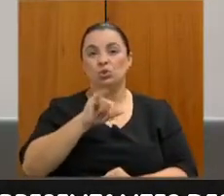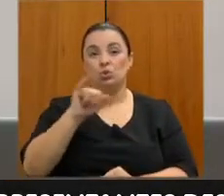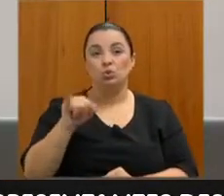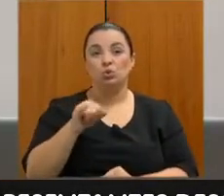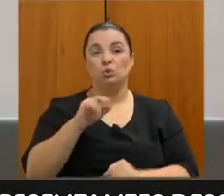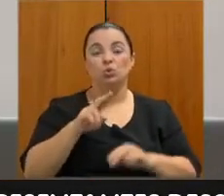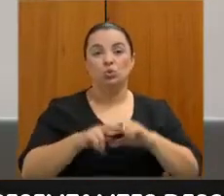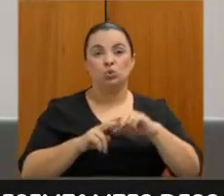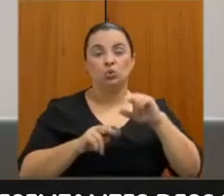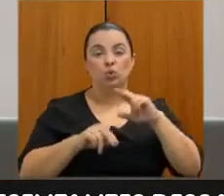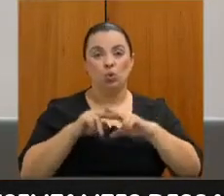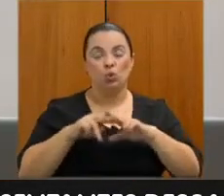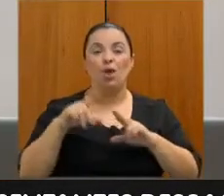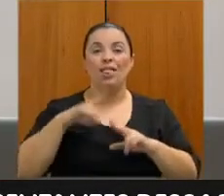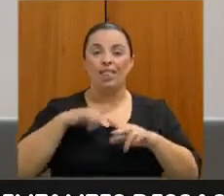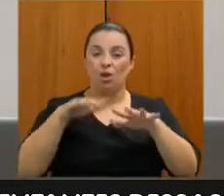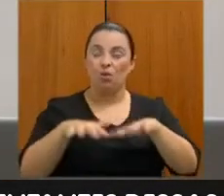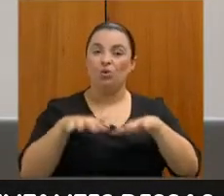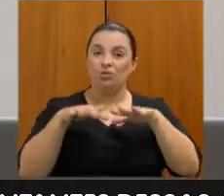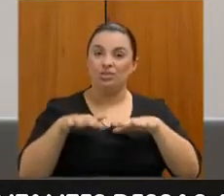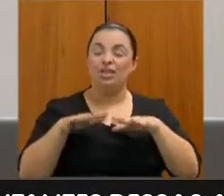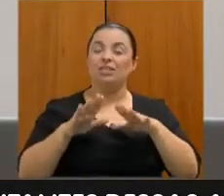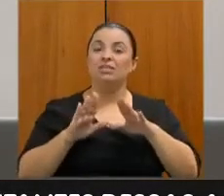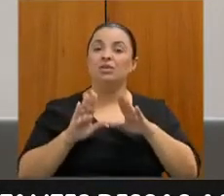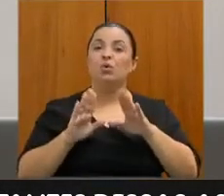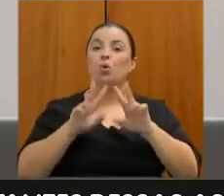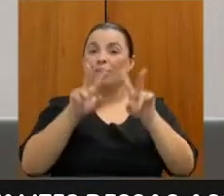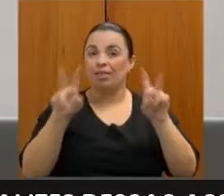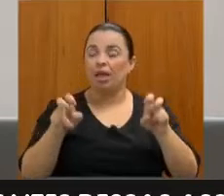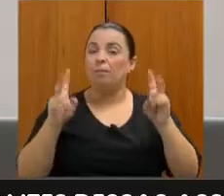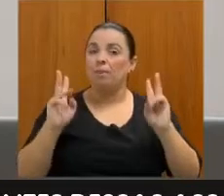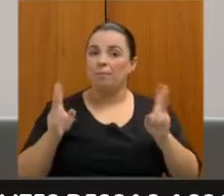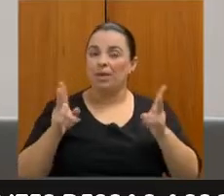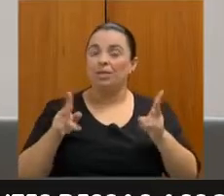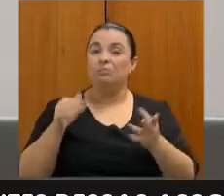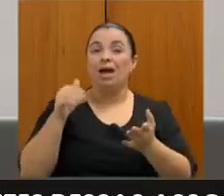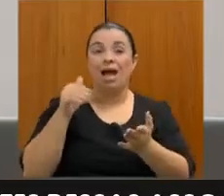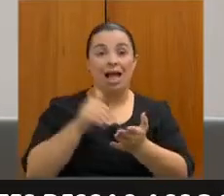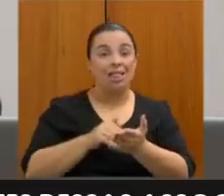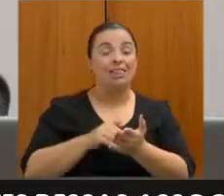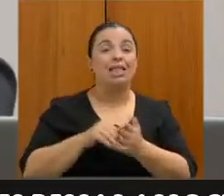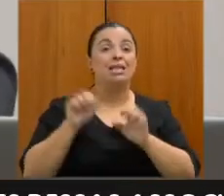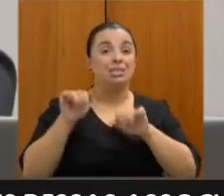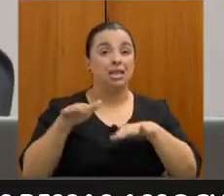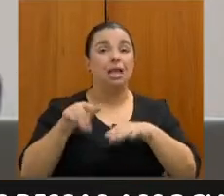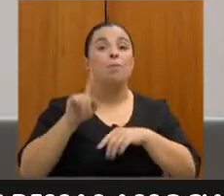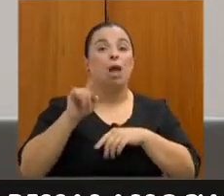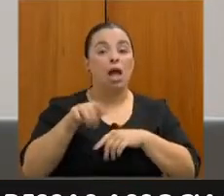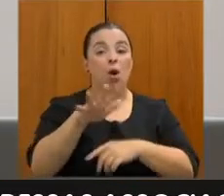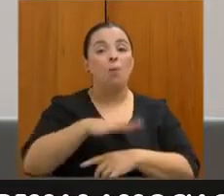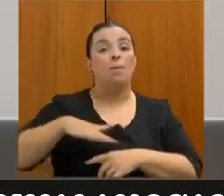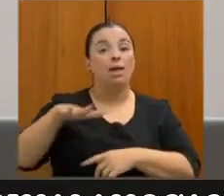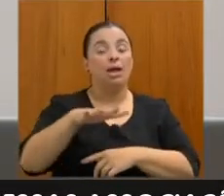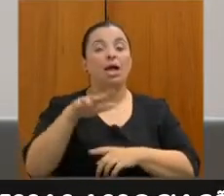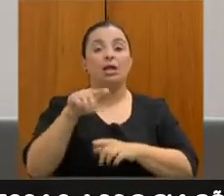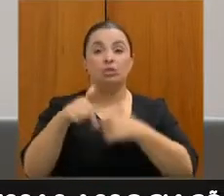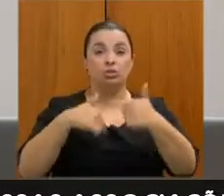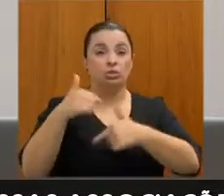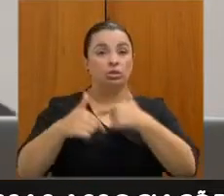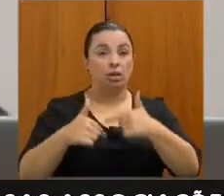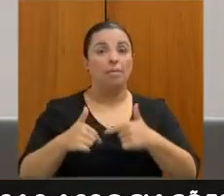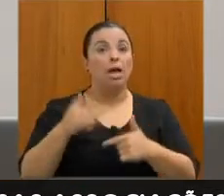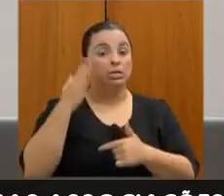audiência aqui dentro da temática. Esse ano, o nosso foco, até setembro, é o mercado de trabalho. A gente sabe que é uma demanda